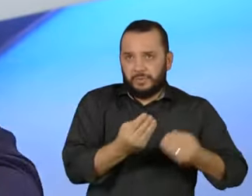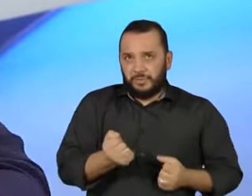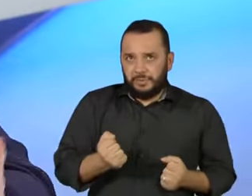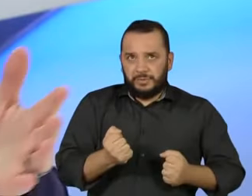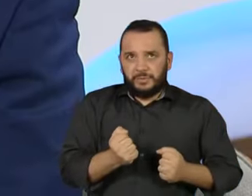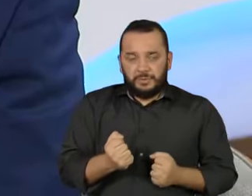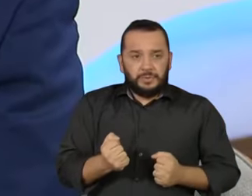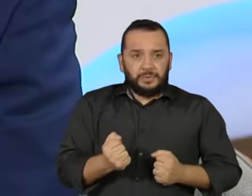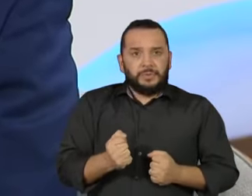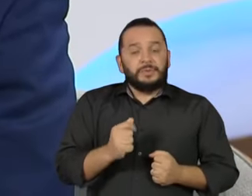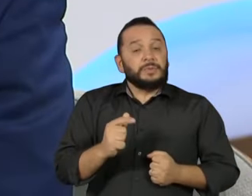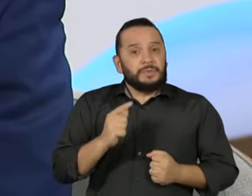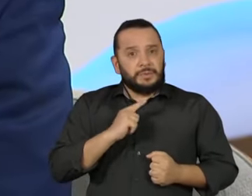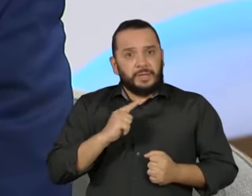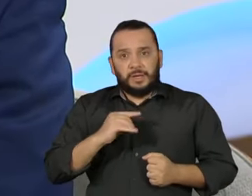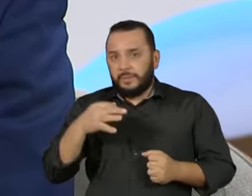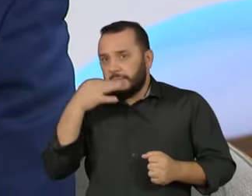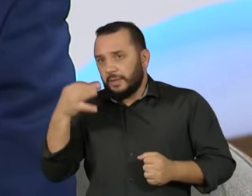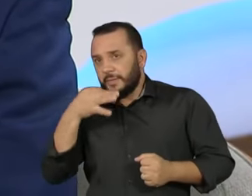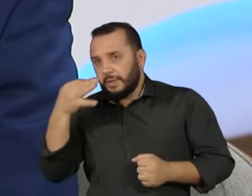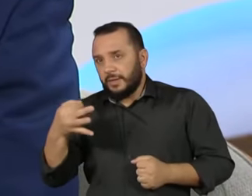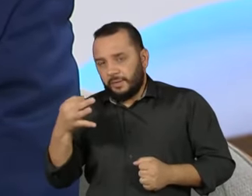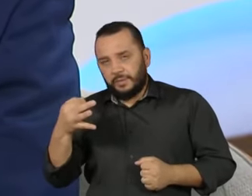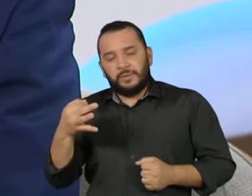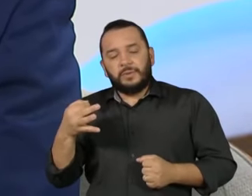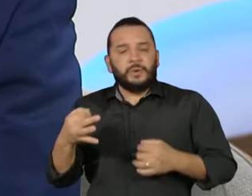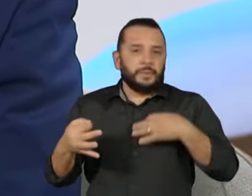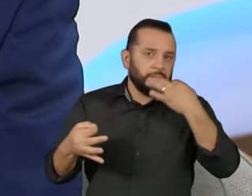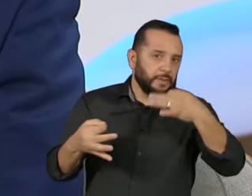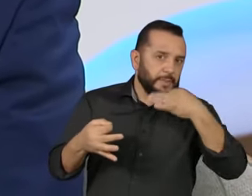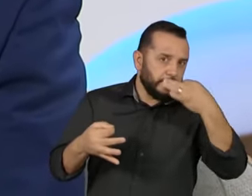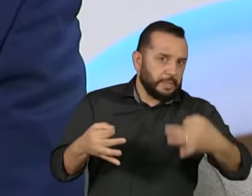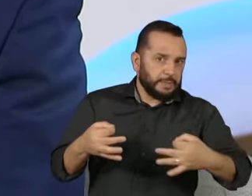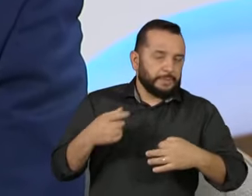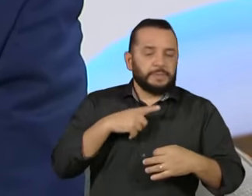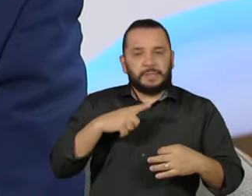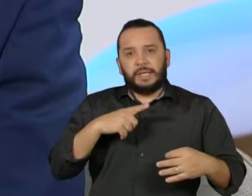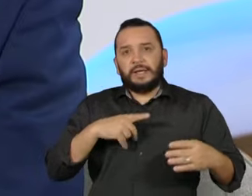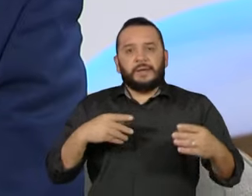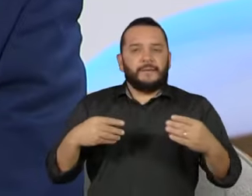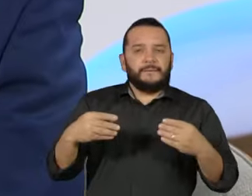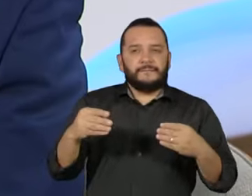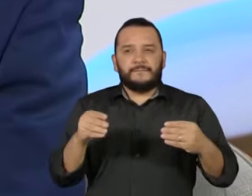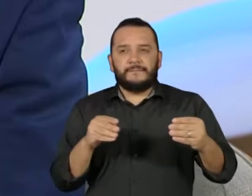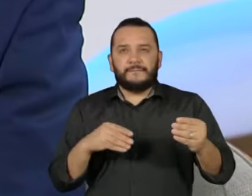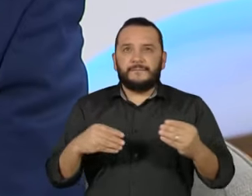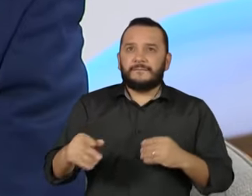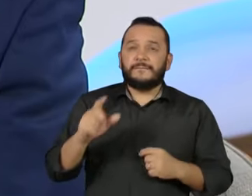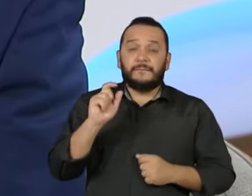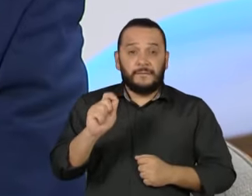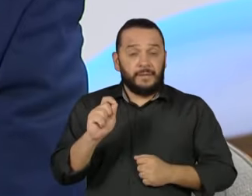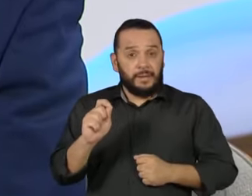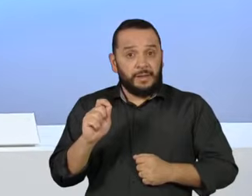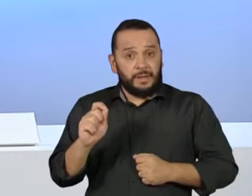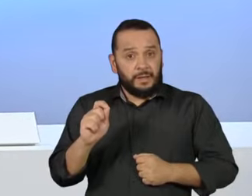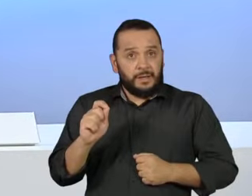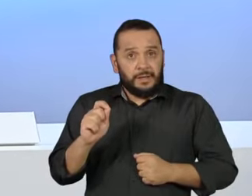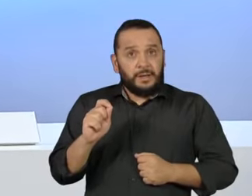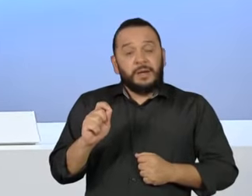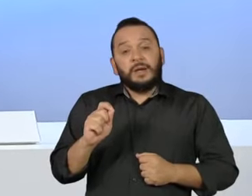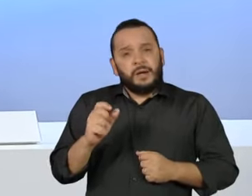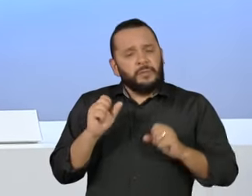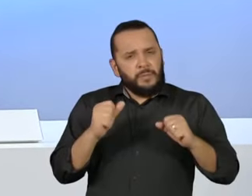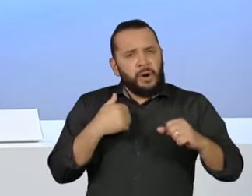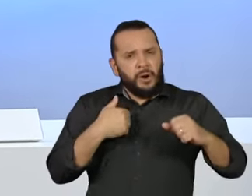Tem argumentos para os dois lados e tem gente, mas eu acho que já existe uma certa flexibilização de que não é um pecado mexer